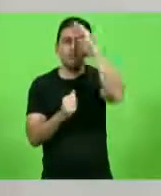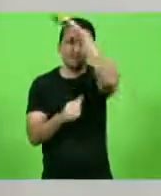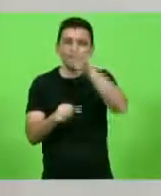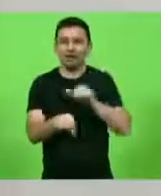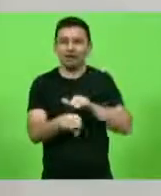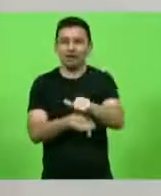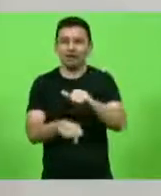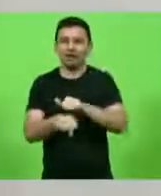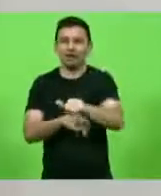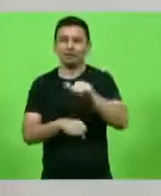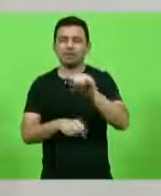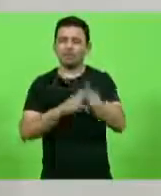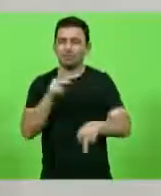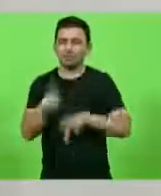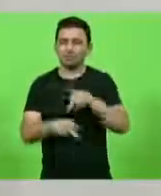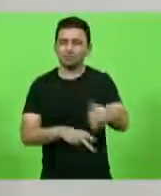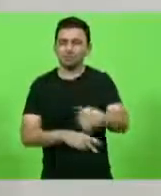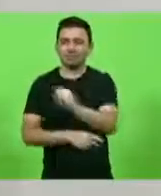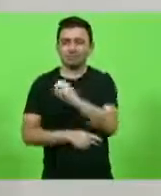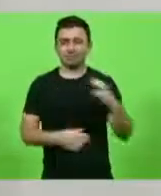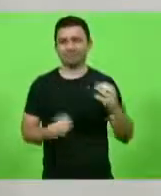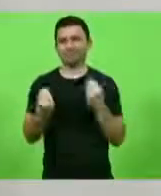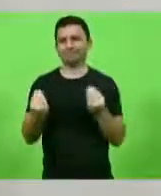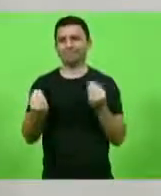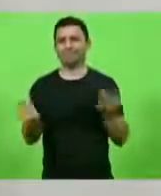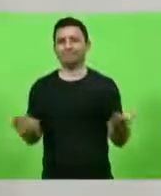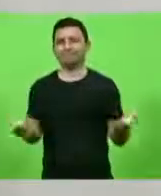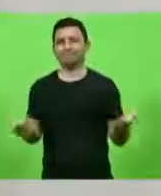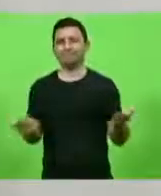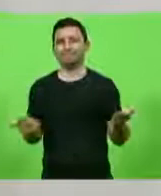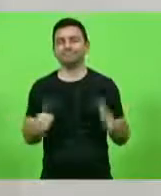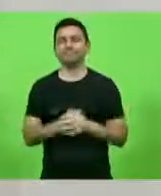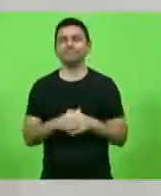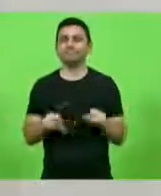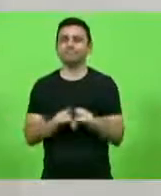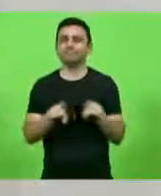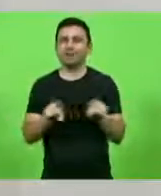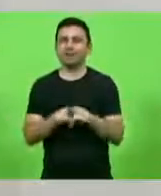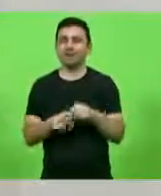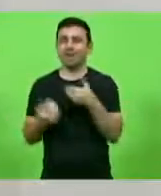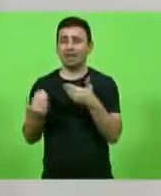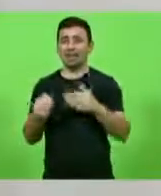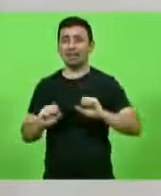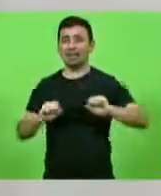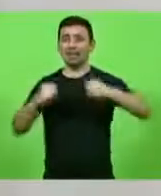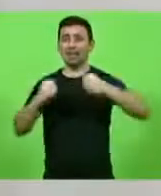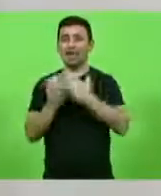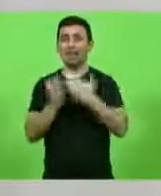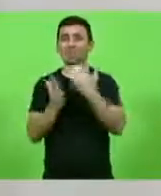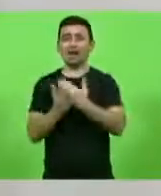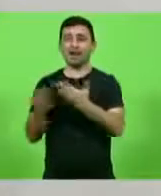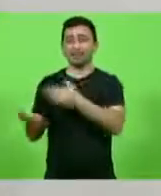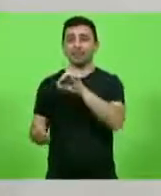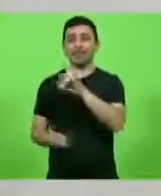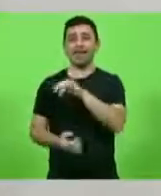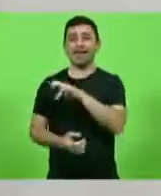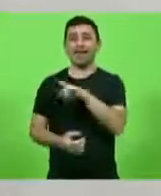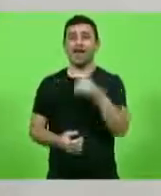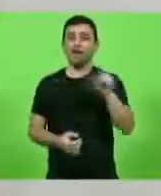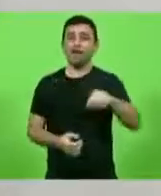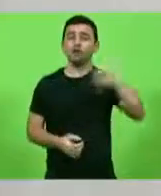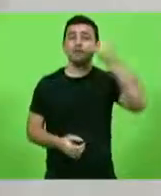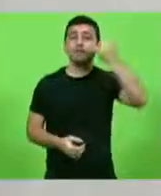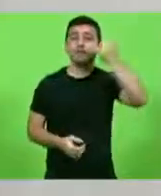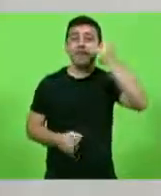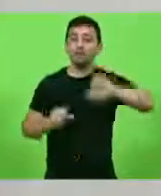a população aqui de Santa Catarina, fazer um negócio desse. Olha, um dos maiores defensores da Daniela aqui dentro foi o deputado Gessé